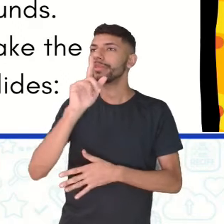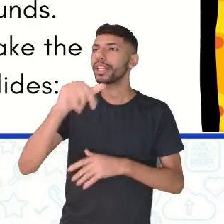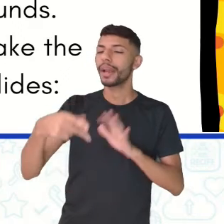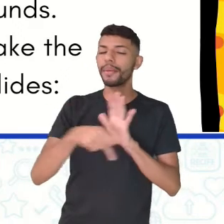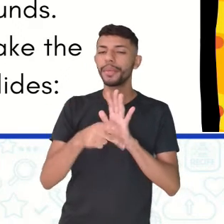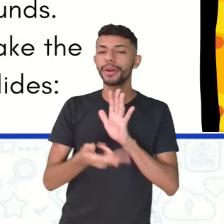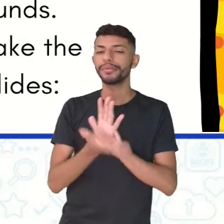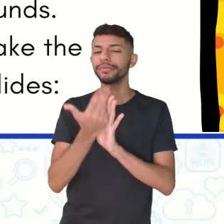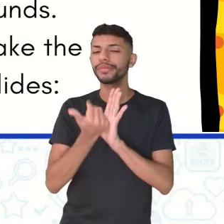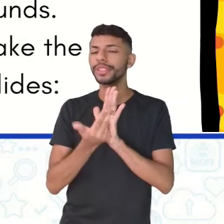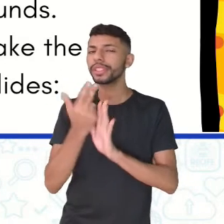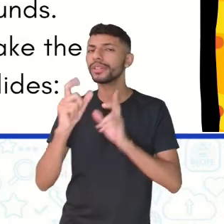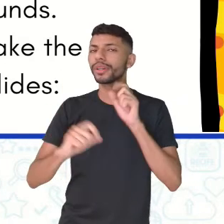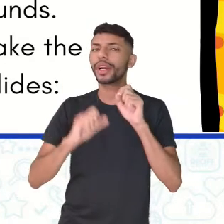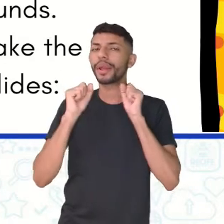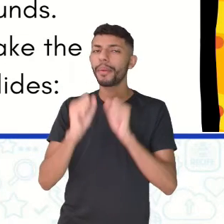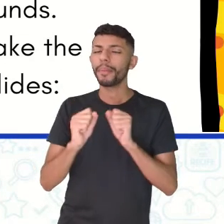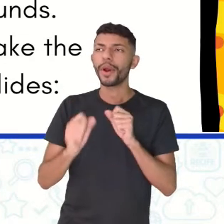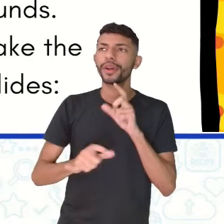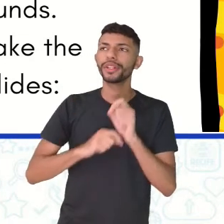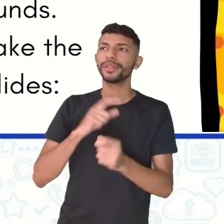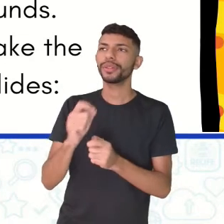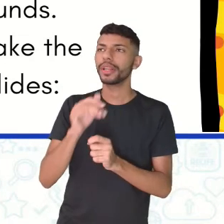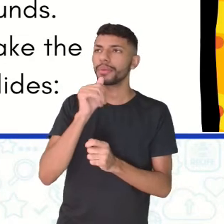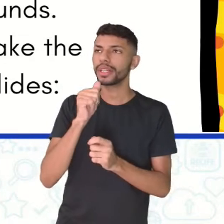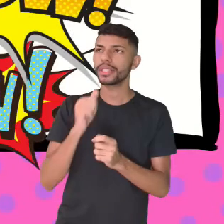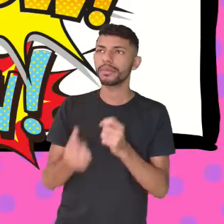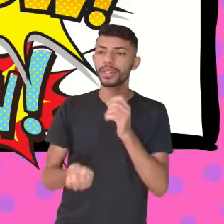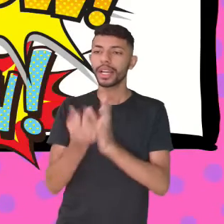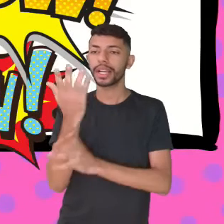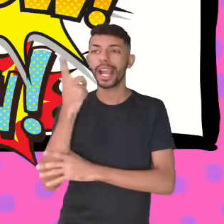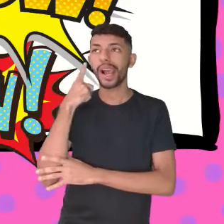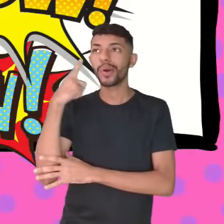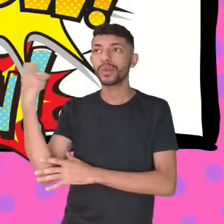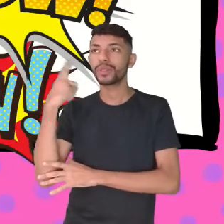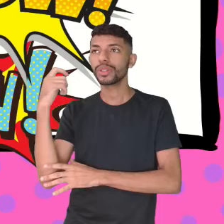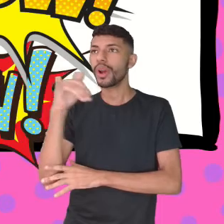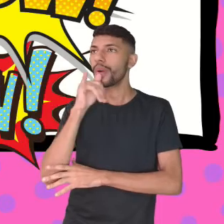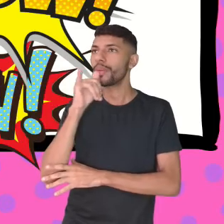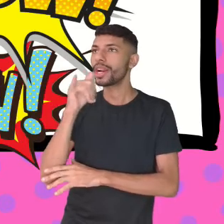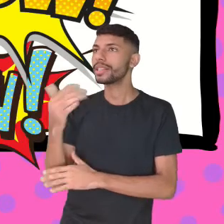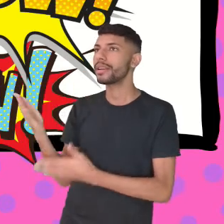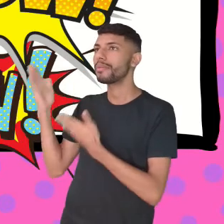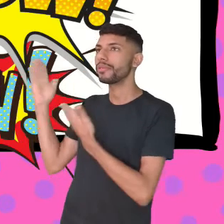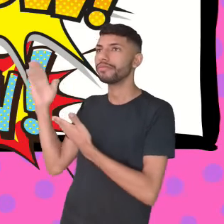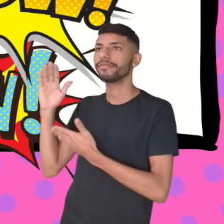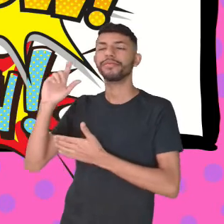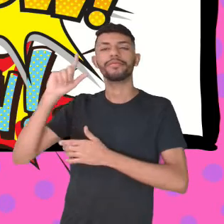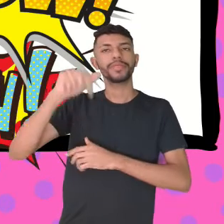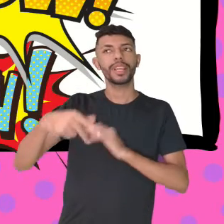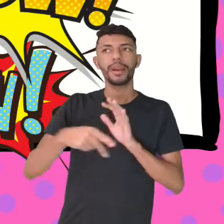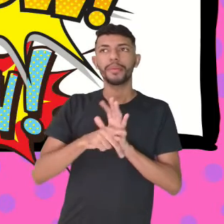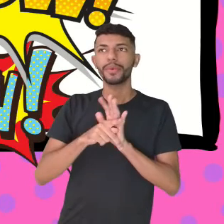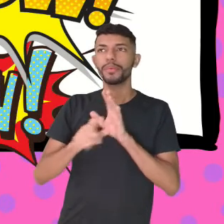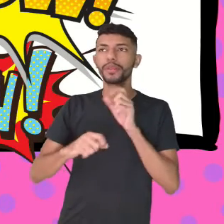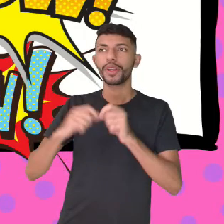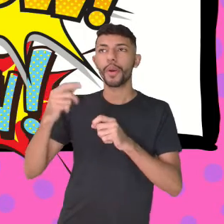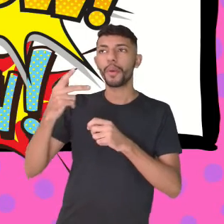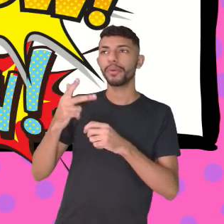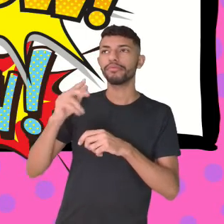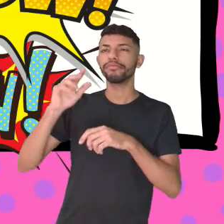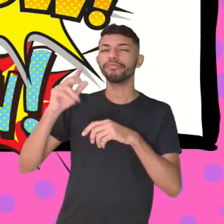um desenho que pode fazer o som da seguinte forma. Ou seja, você tem a expressão do som nas figurinhas, né?